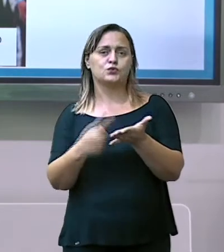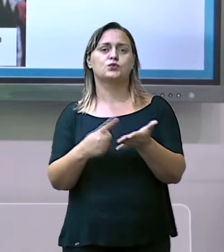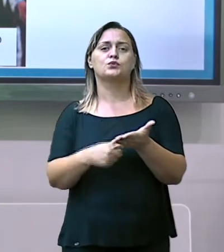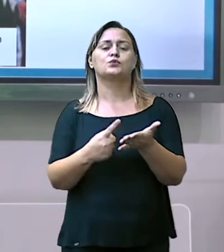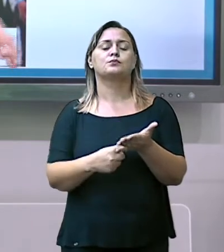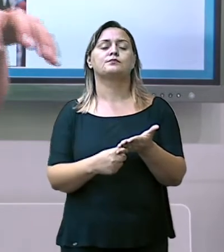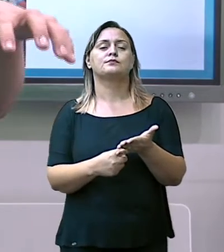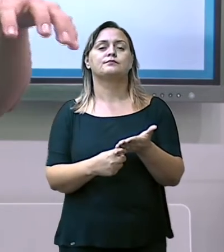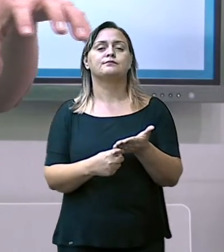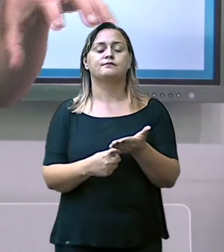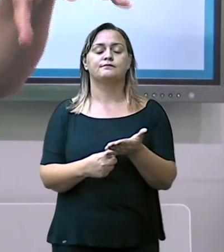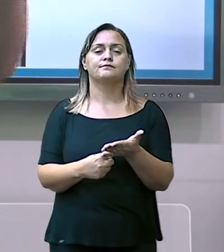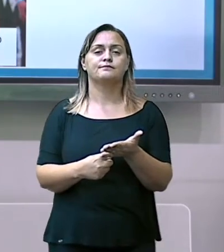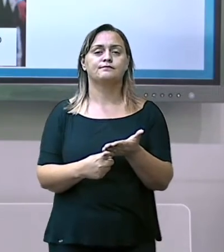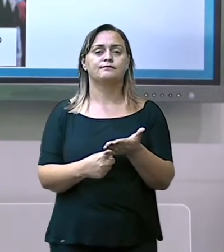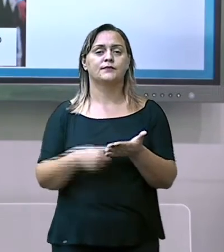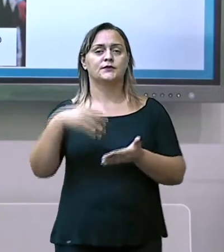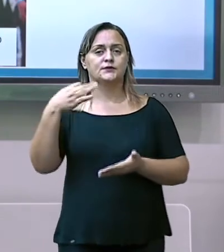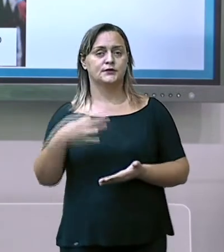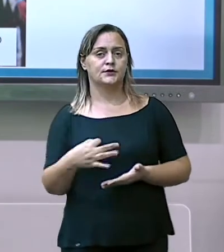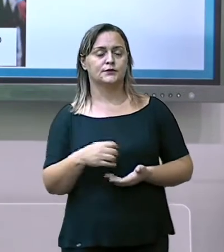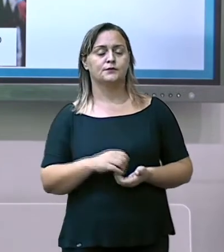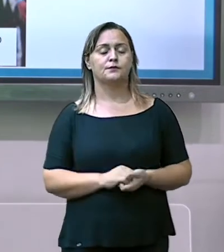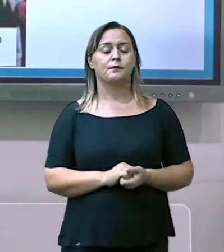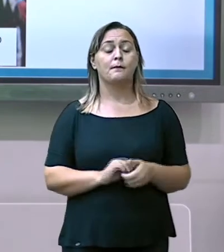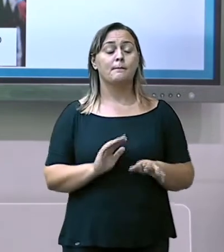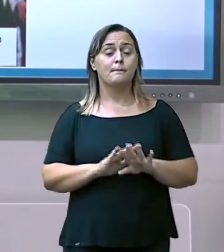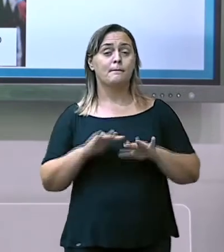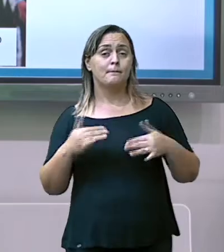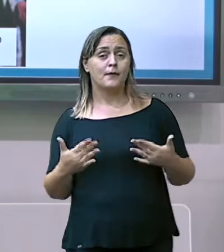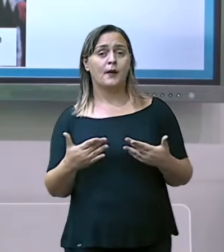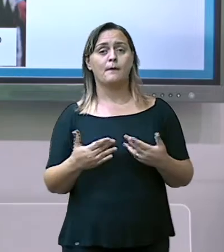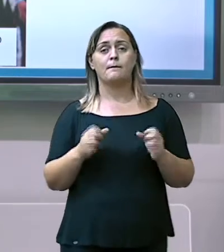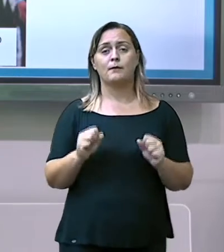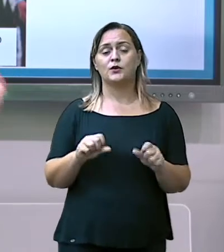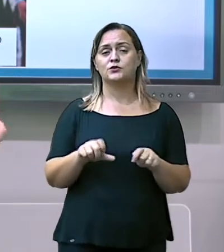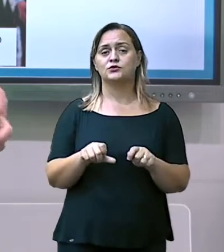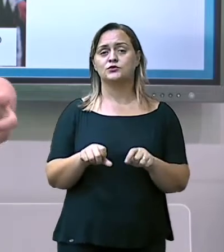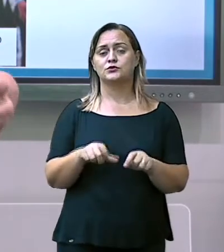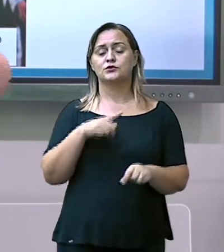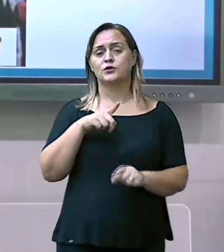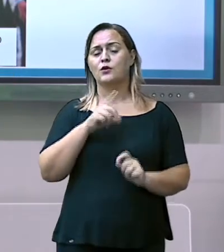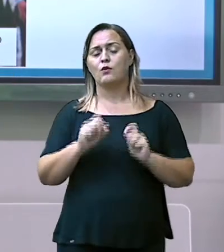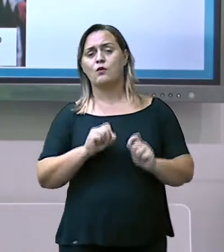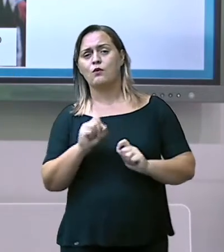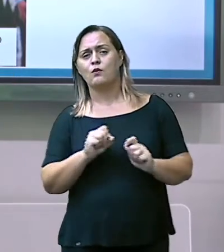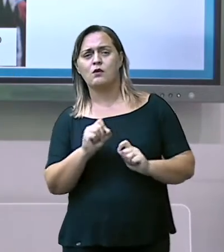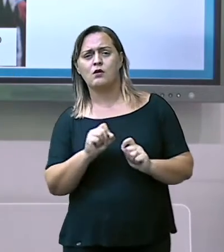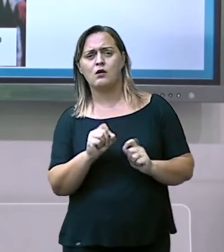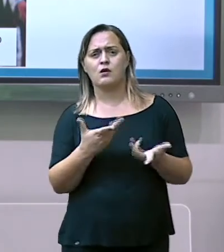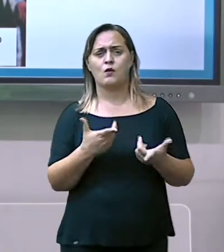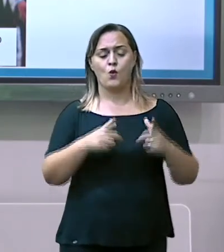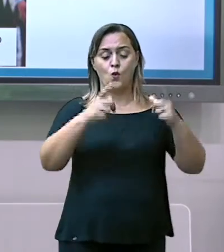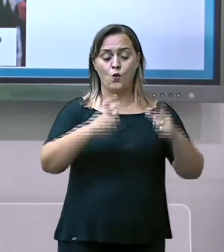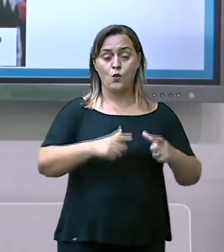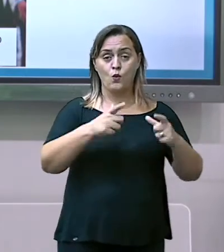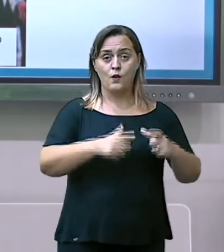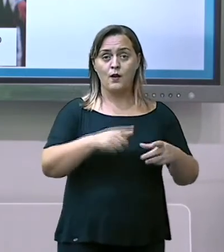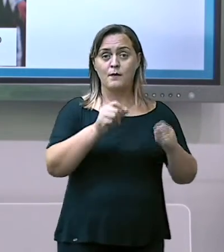podem estabelecer na Antártica bases científicas para pesquisas.